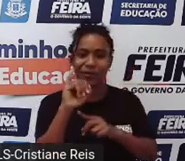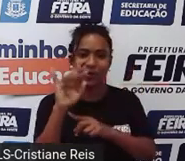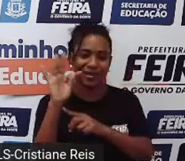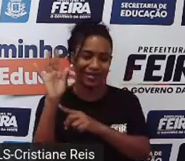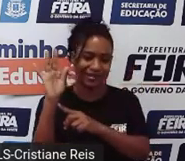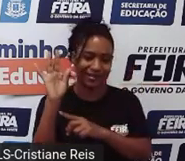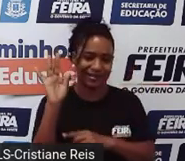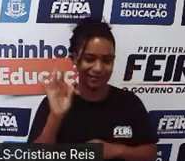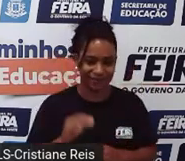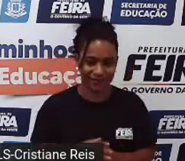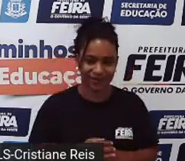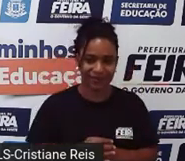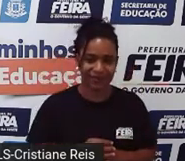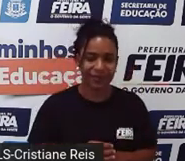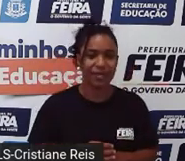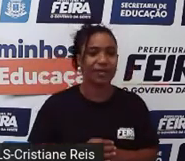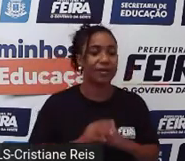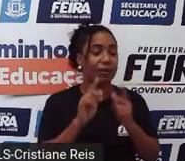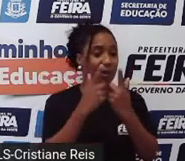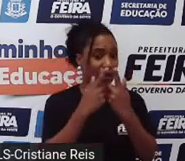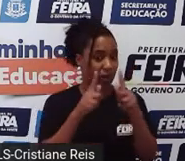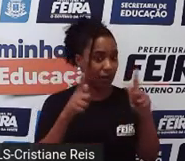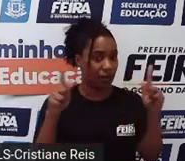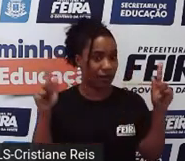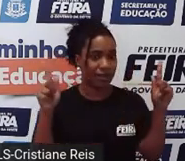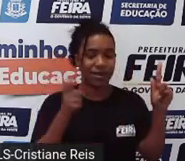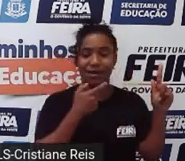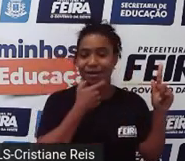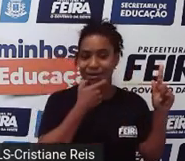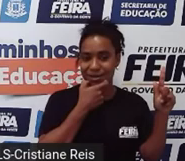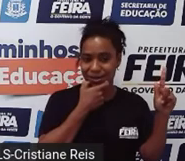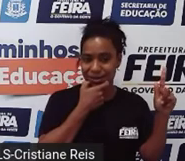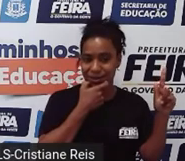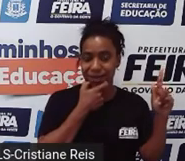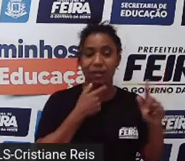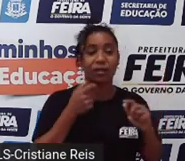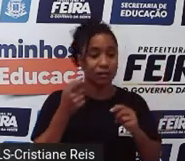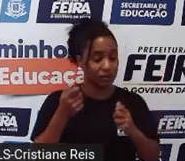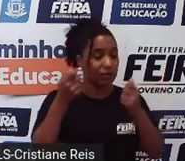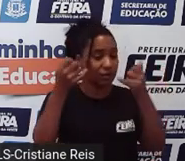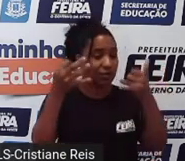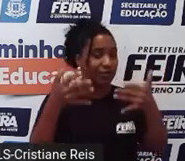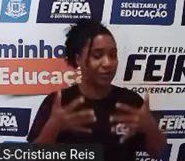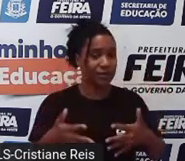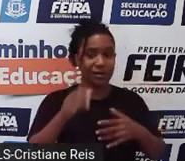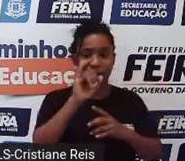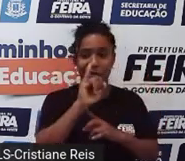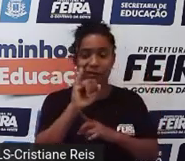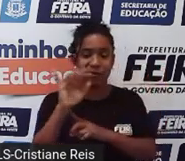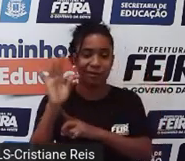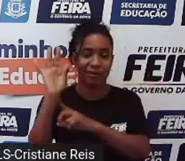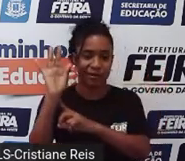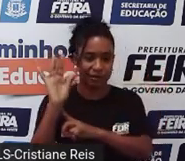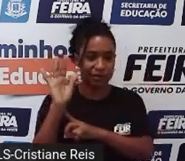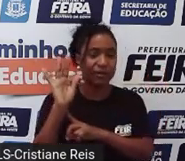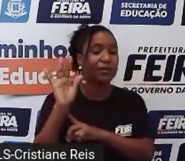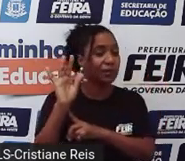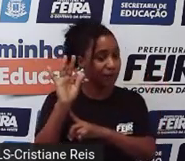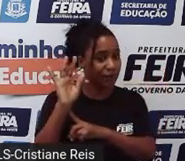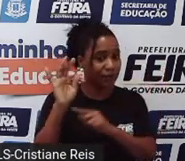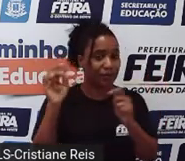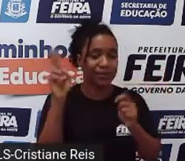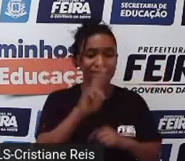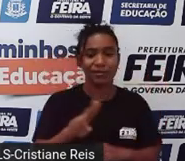A gramática diz que o it, ele precisa ser utilizado mesmo que a gente não traduza,